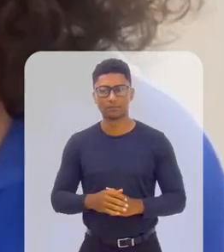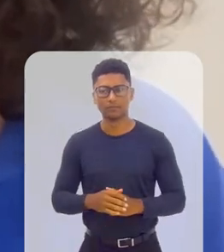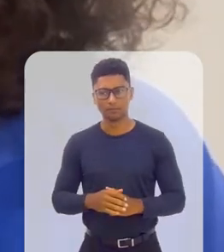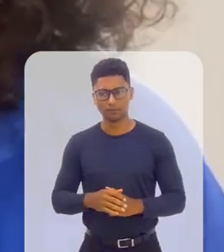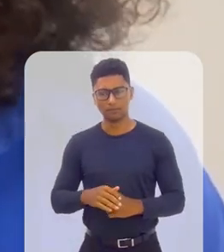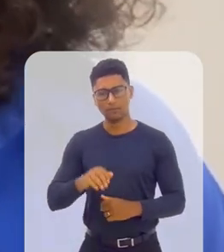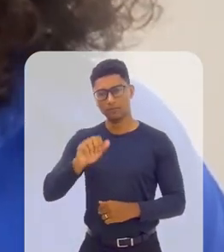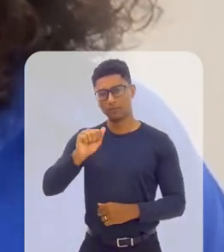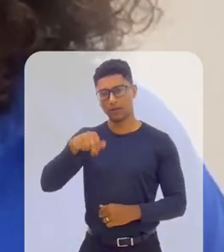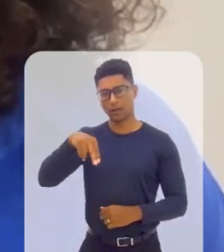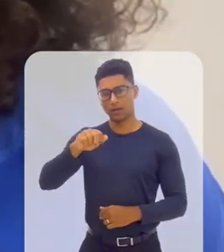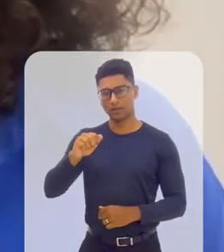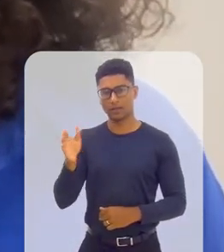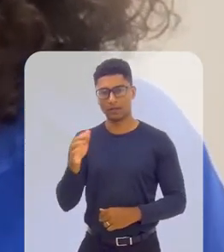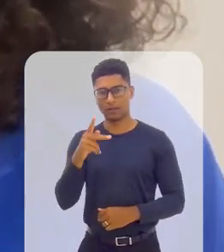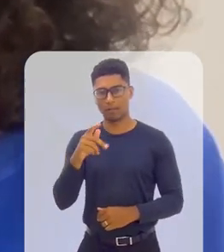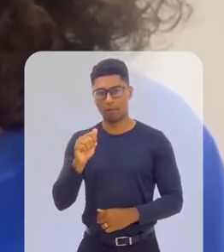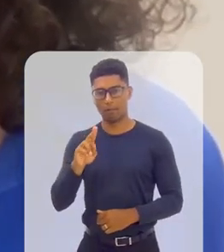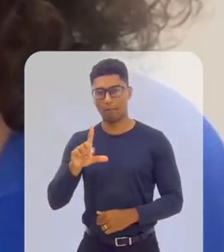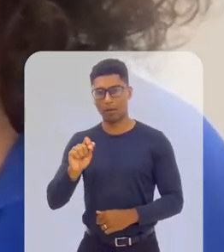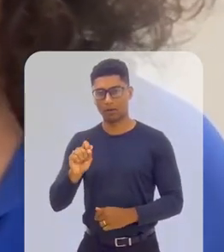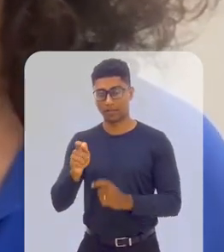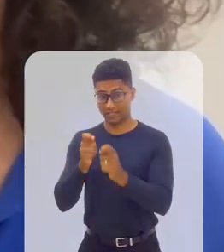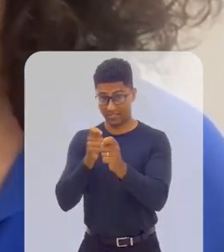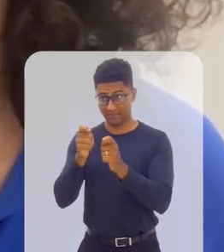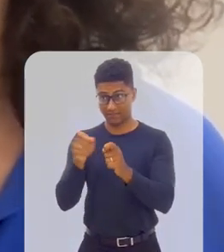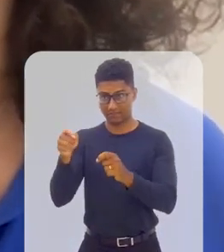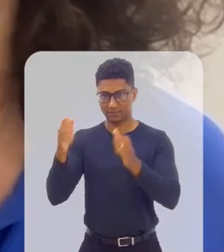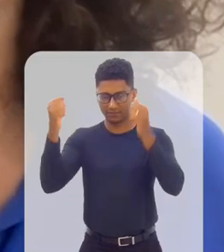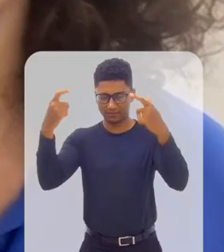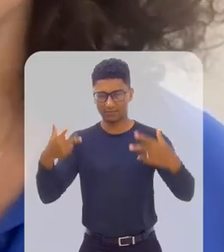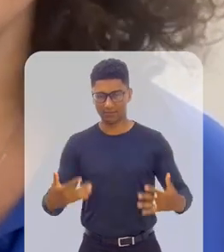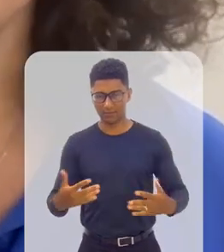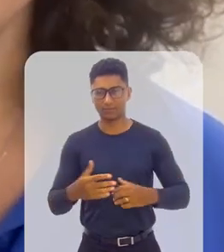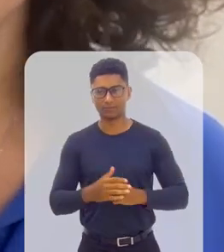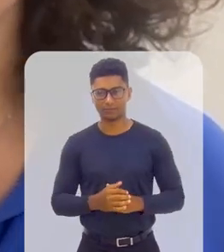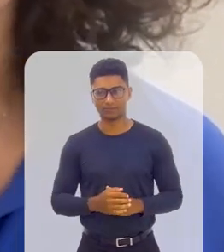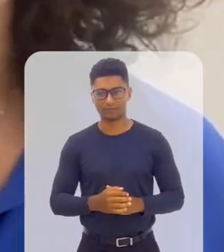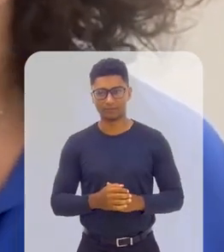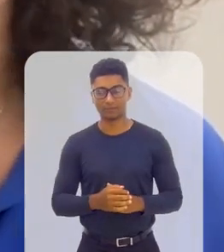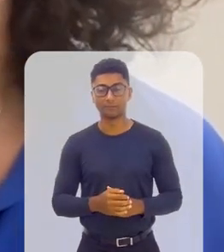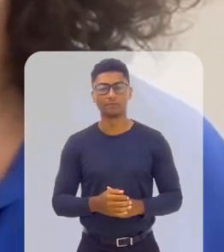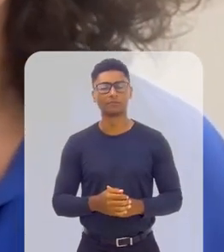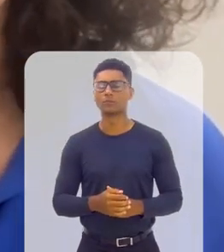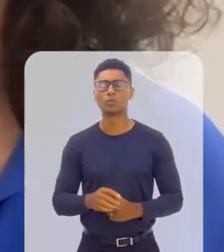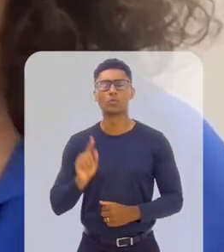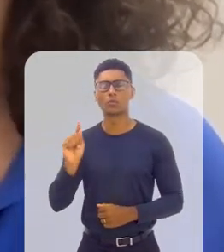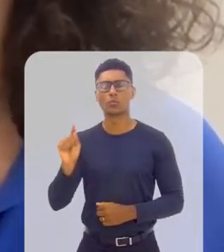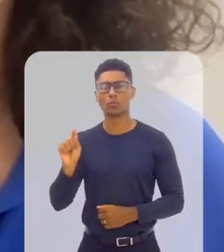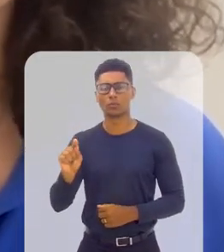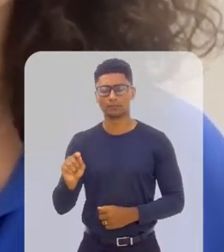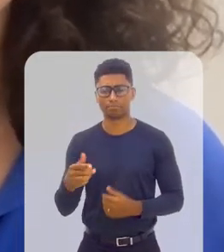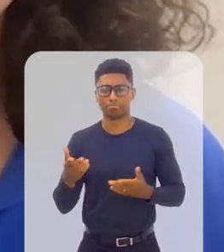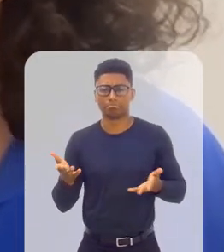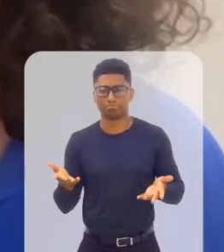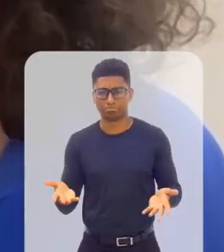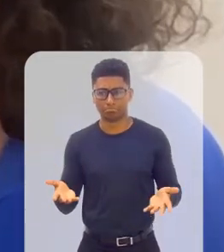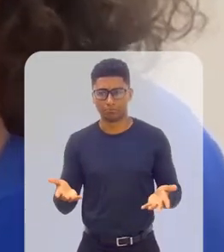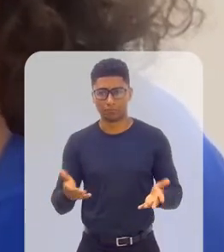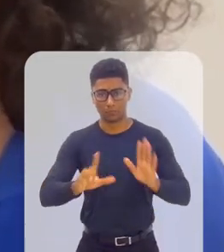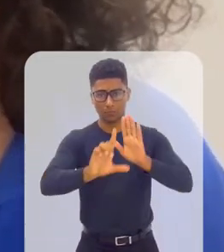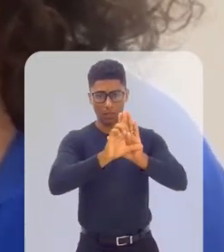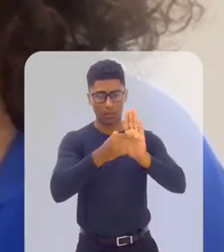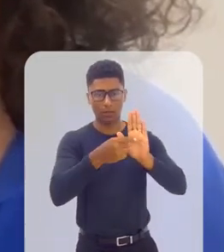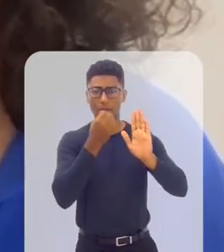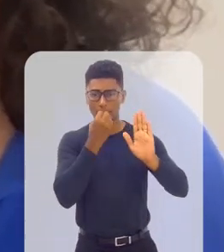este Rio, Ana Paula Vasconcelos, em entrevista para a Agenda de Futuro 2023 de hoje. Ela explicou que, por mais que